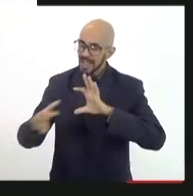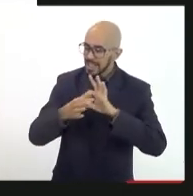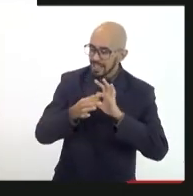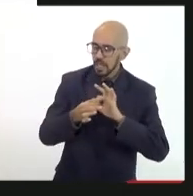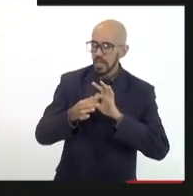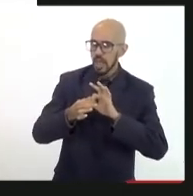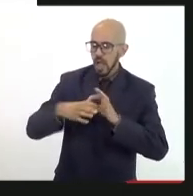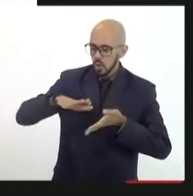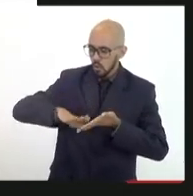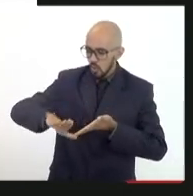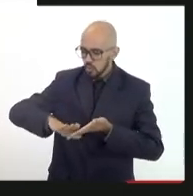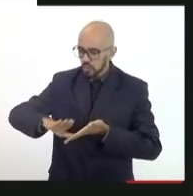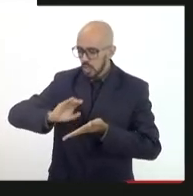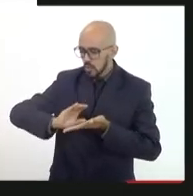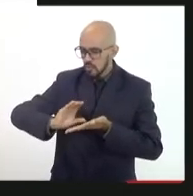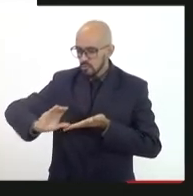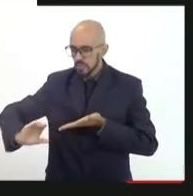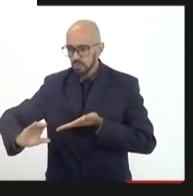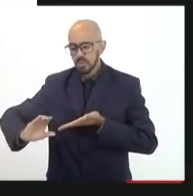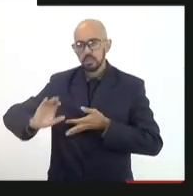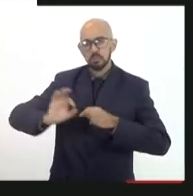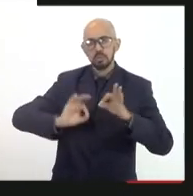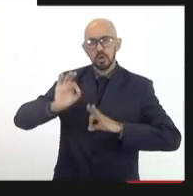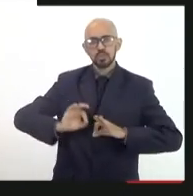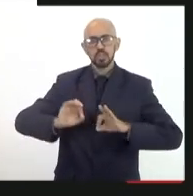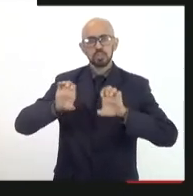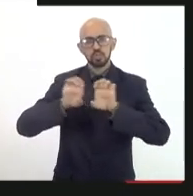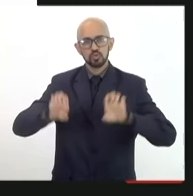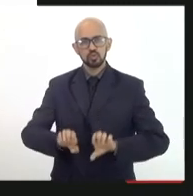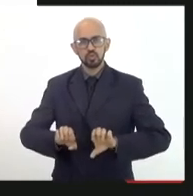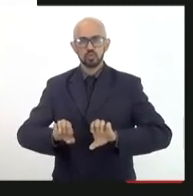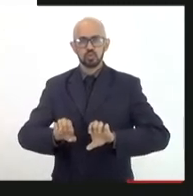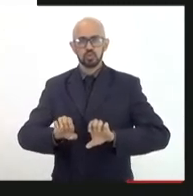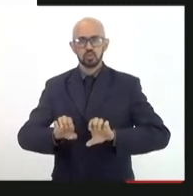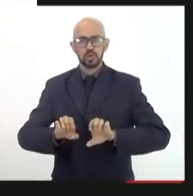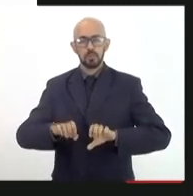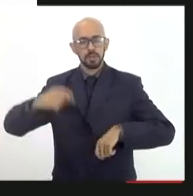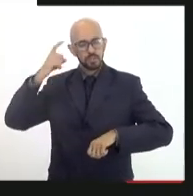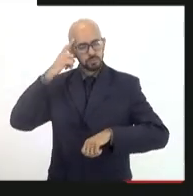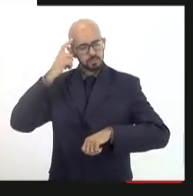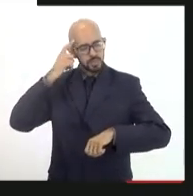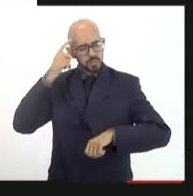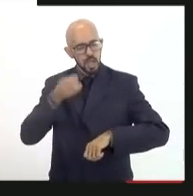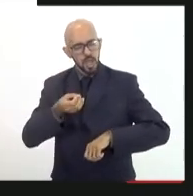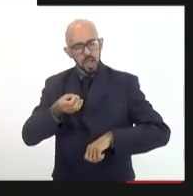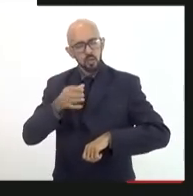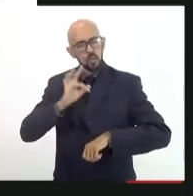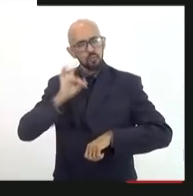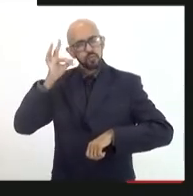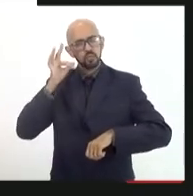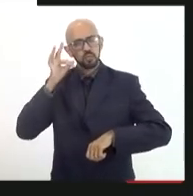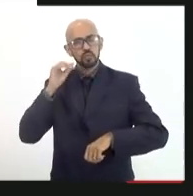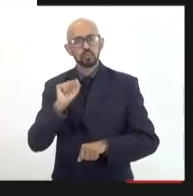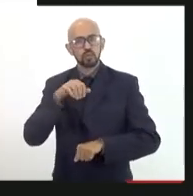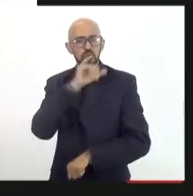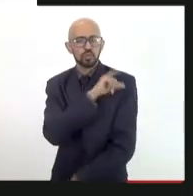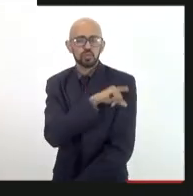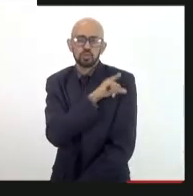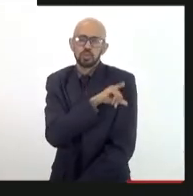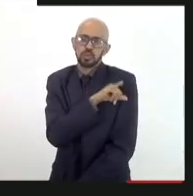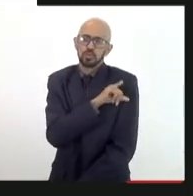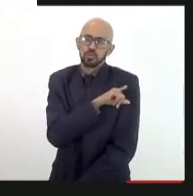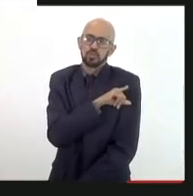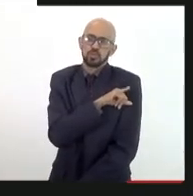investimento em projetos estruturantes para repensar um novo futuro para o Rio de Janeiro